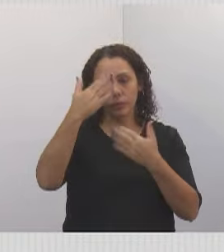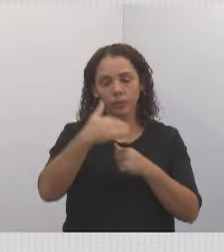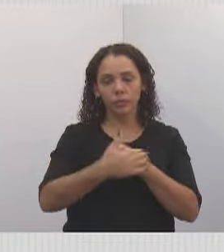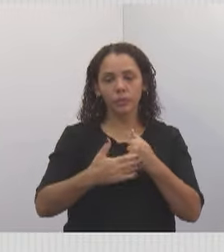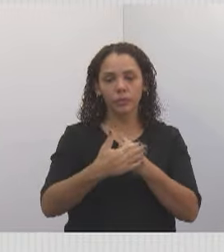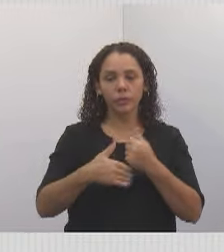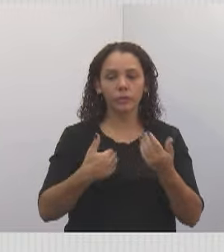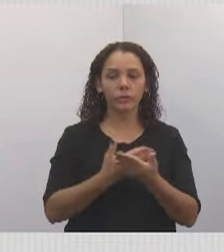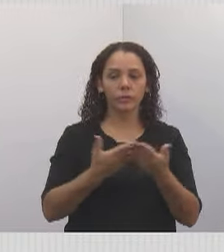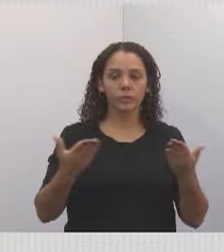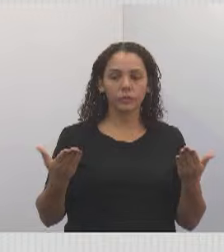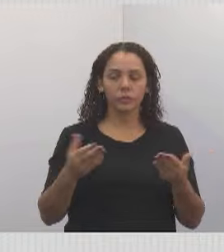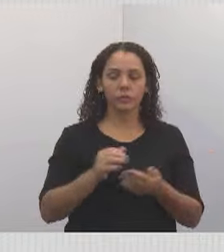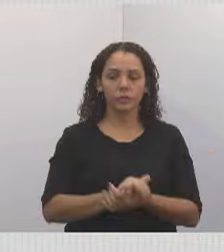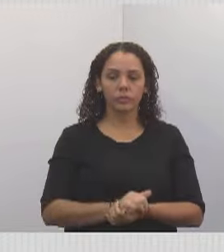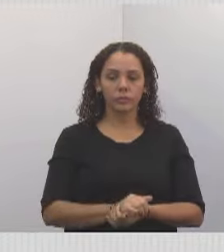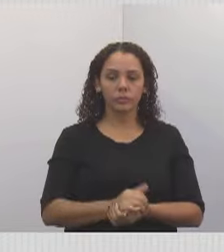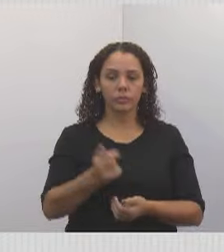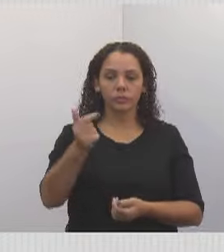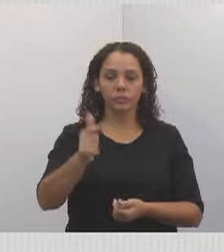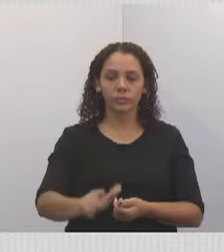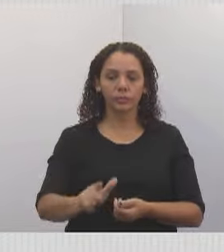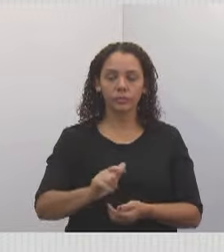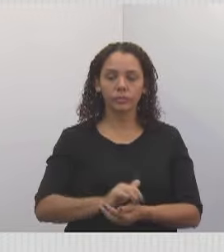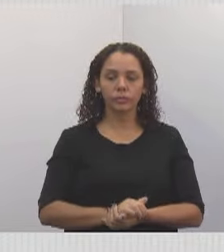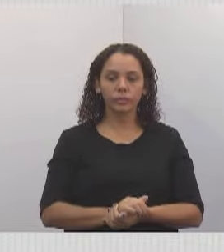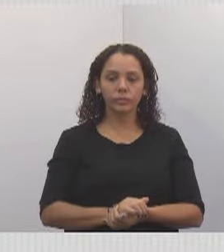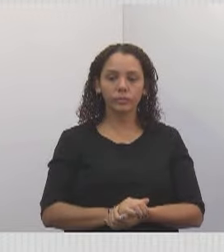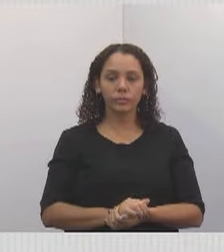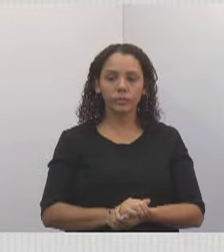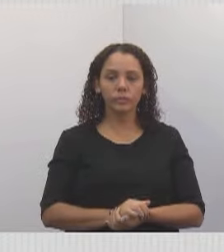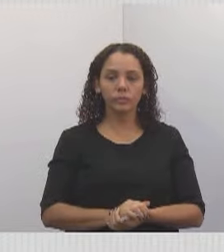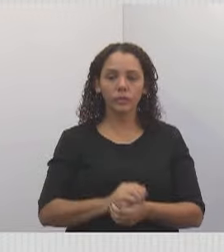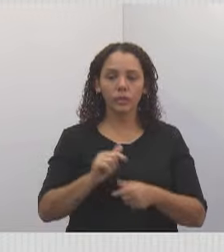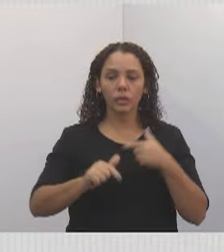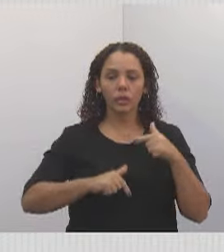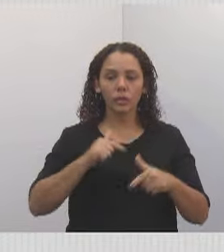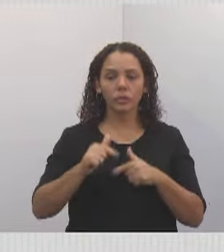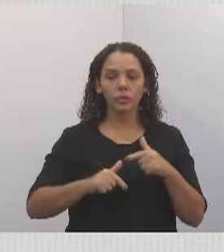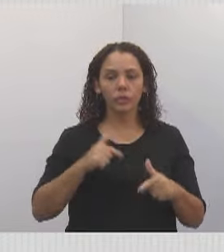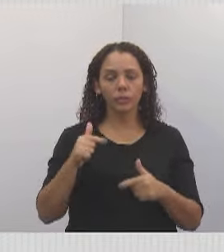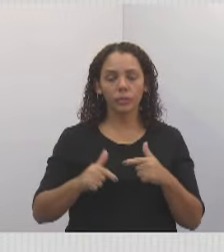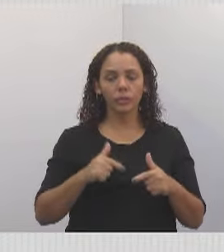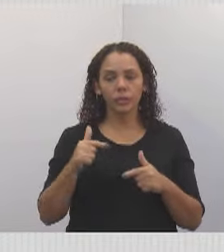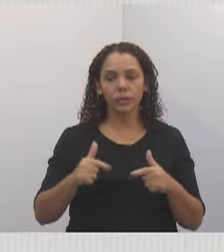de todos vocês, viu? No próximo, aí o nosso trabalho, né?